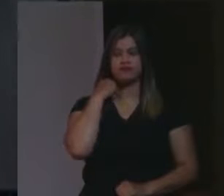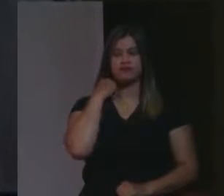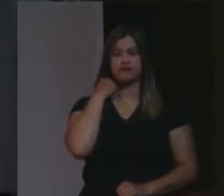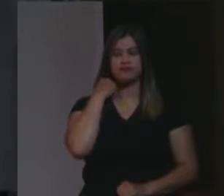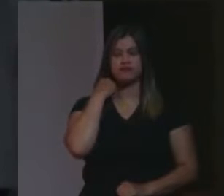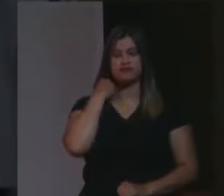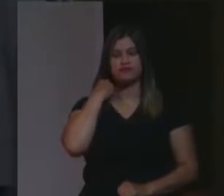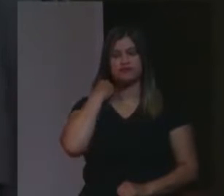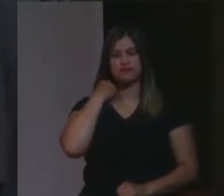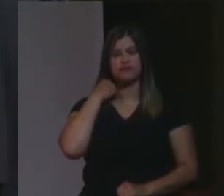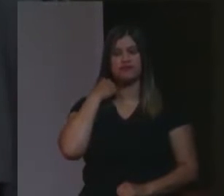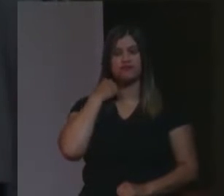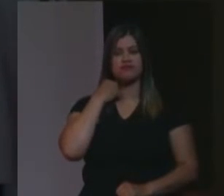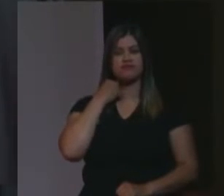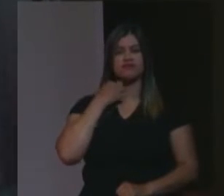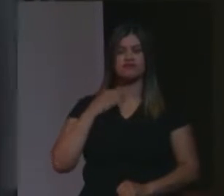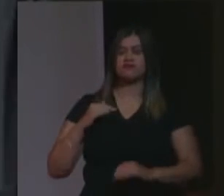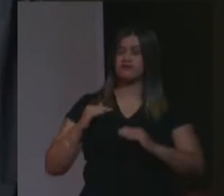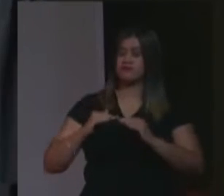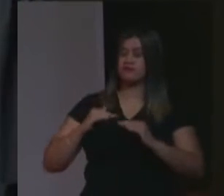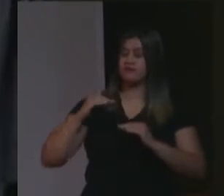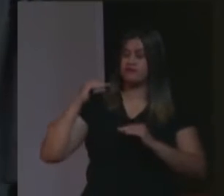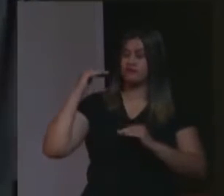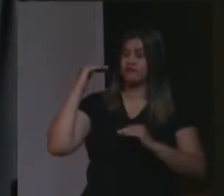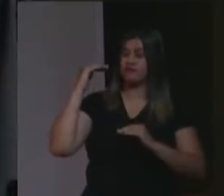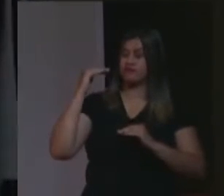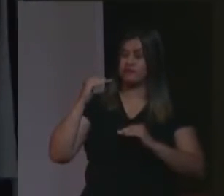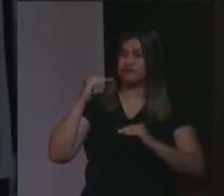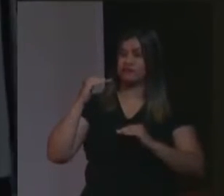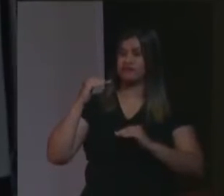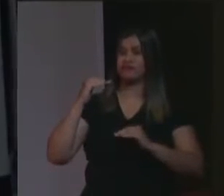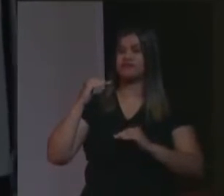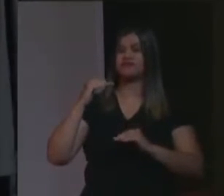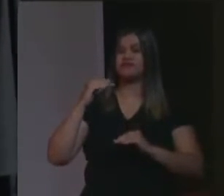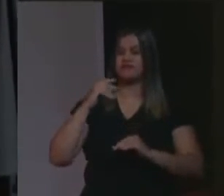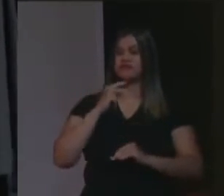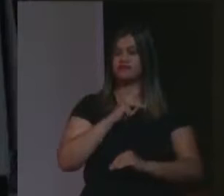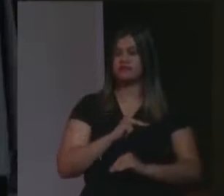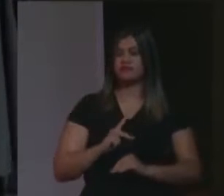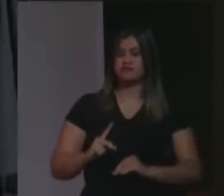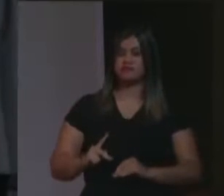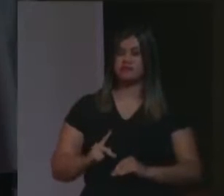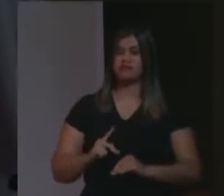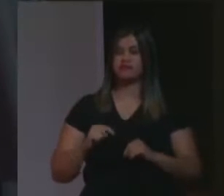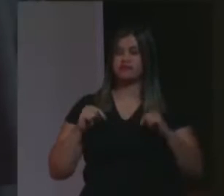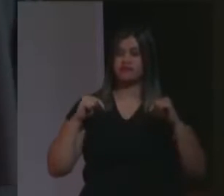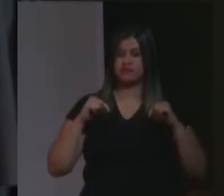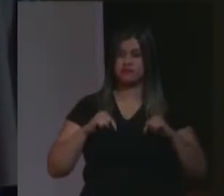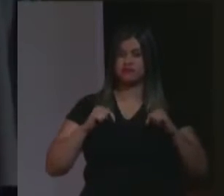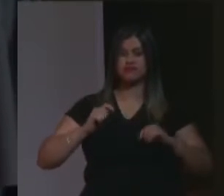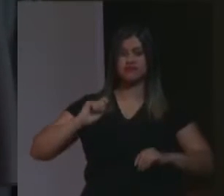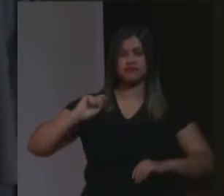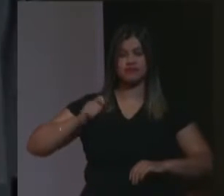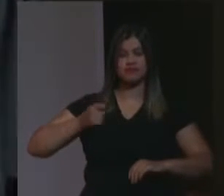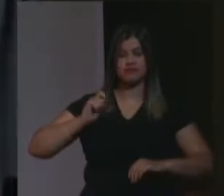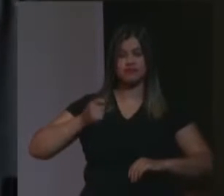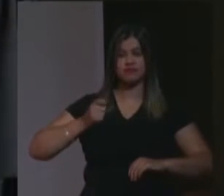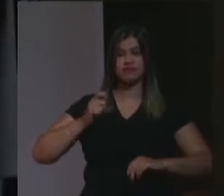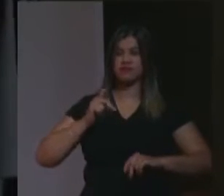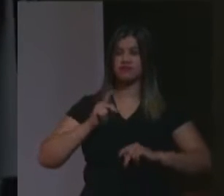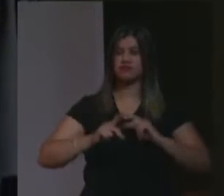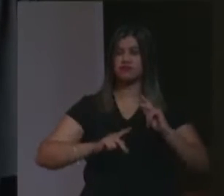Excelentíssima senhora presidente deste Egrégio Tribunal Popular,